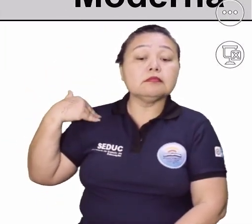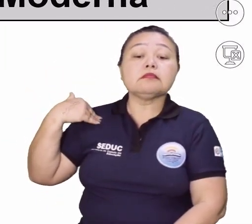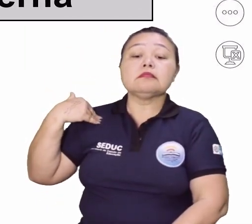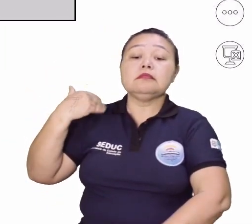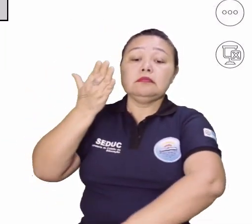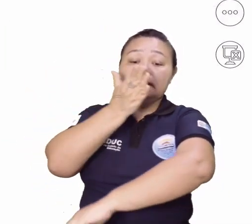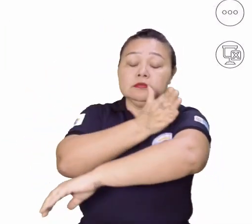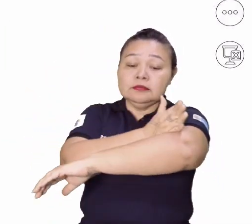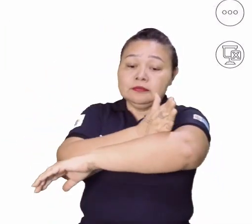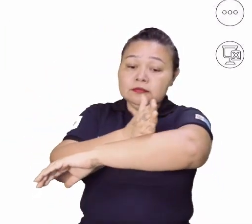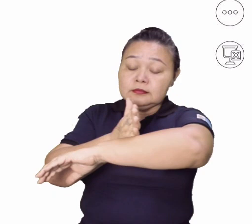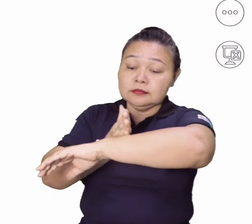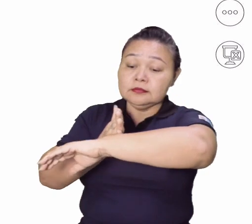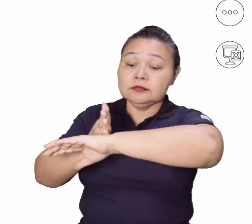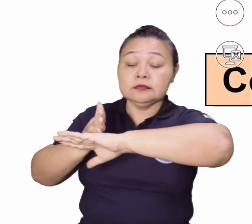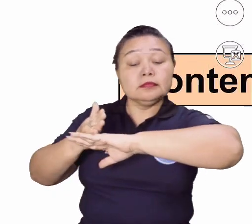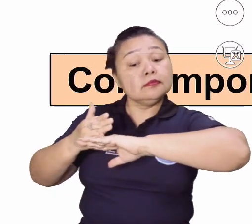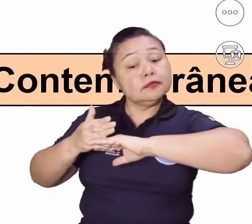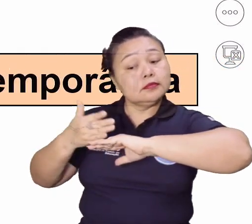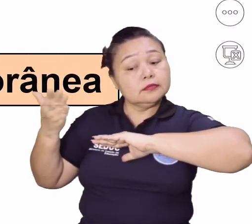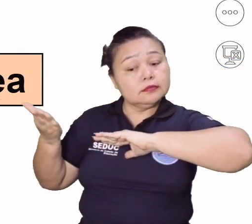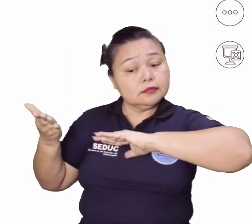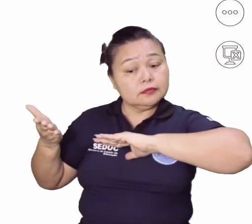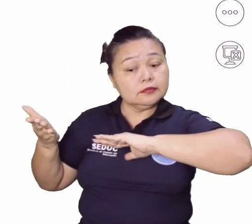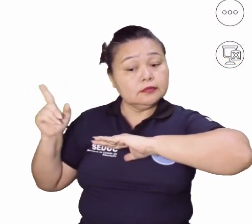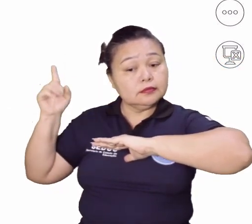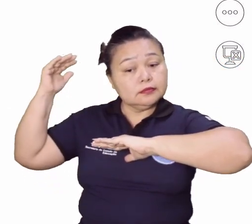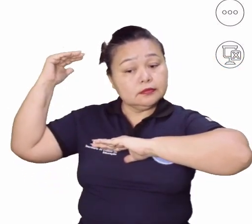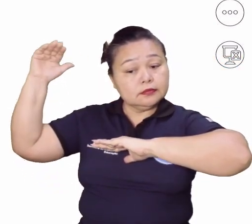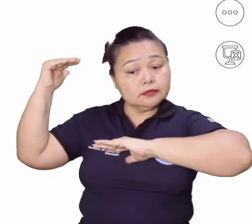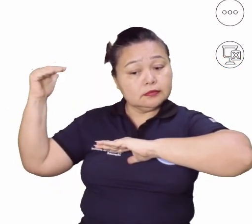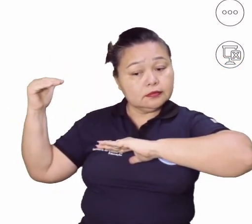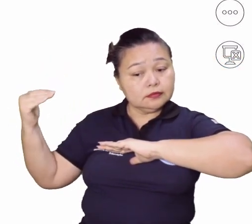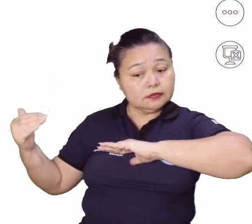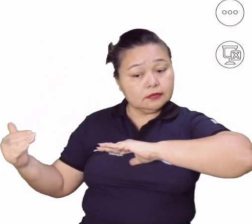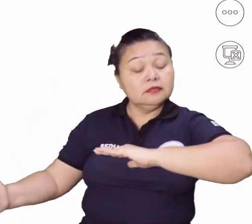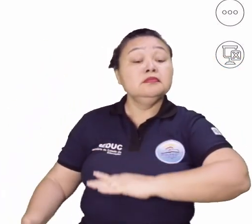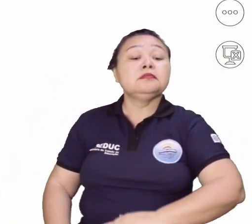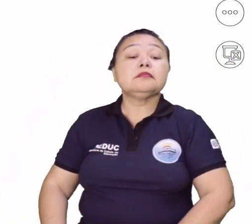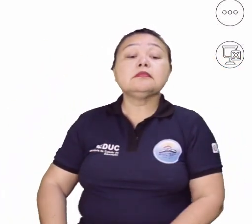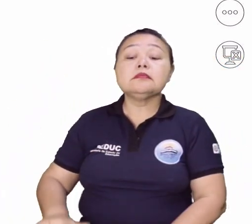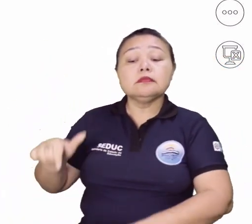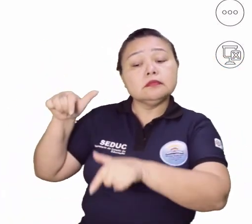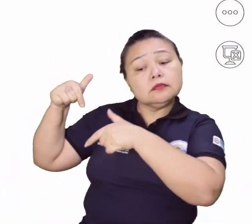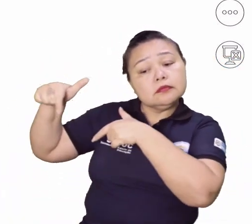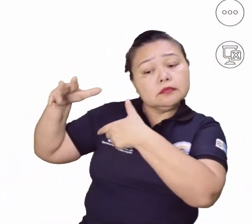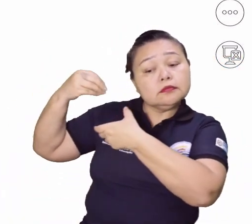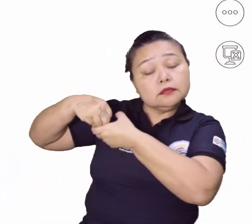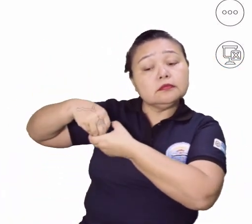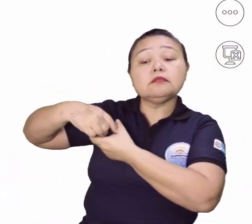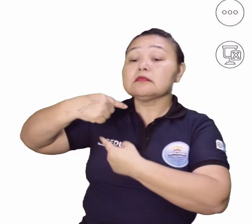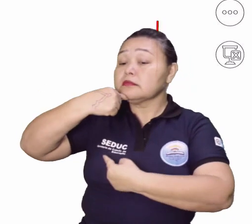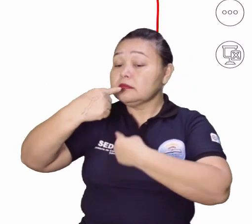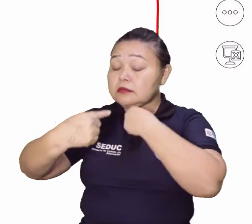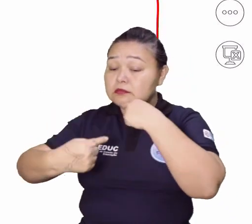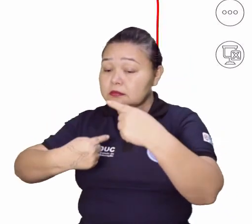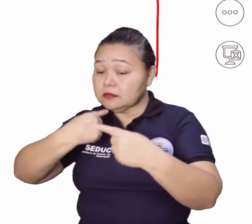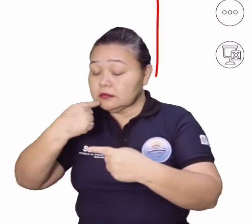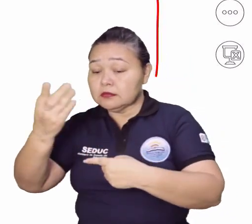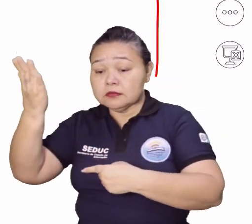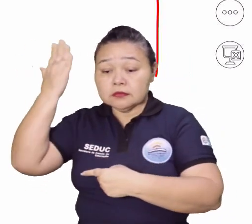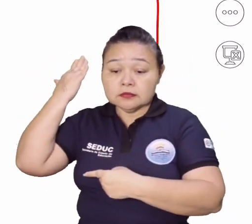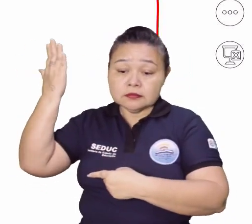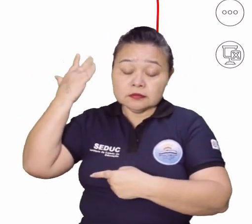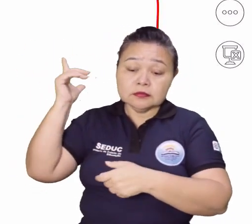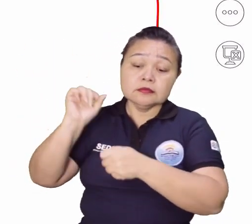Média, Moderna e a Idade Contemporânea, tá? Então, se vocês estão com dúvidas aí, volte lá